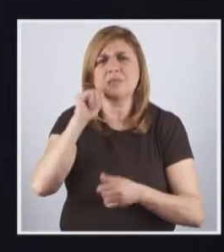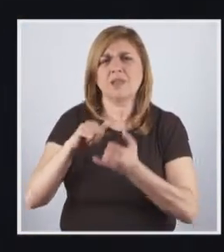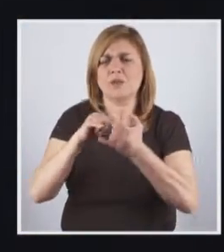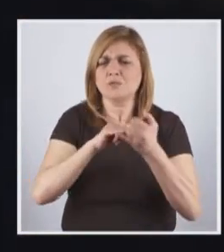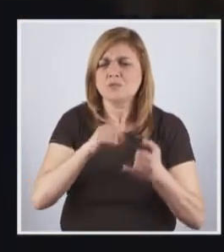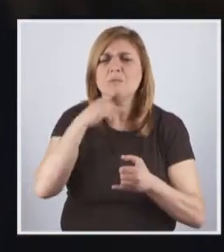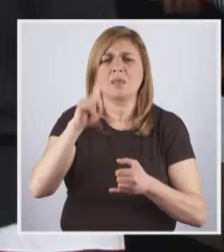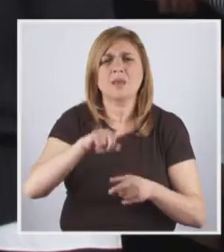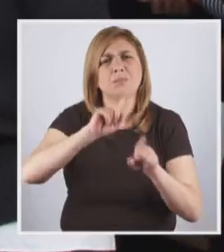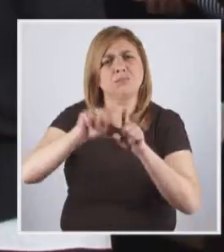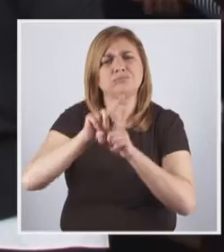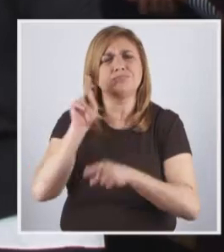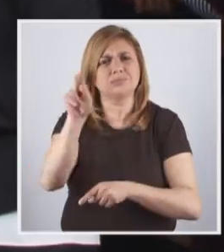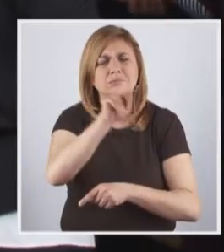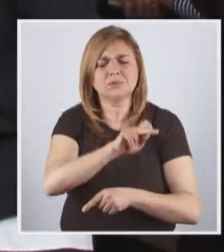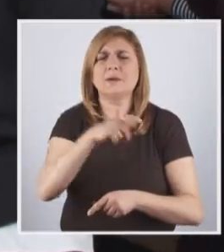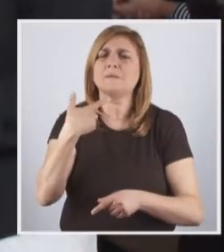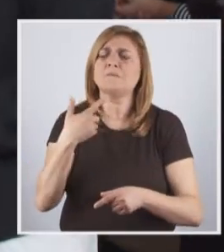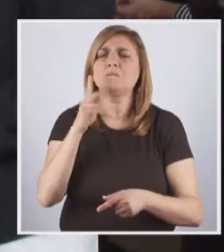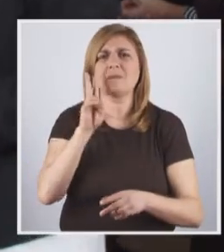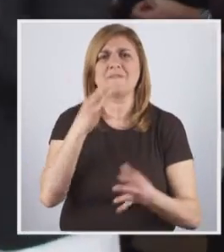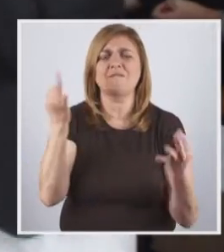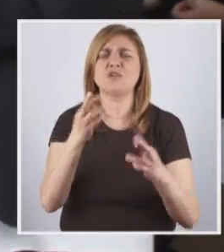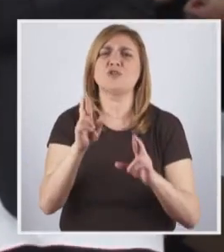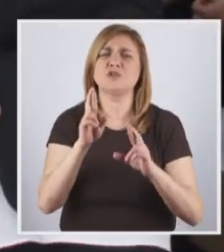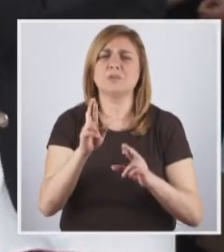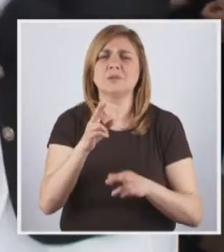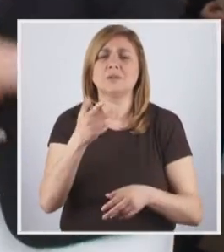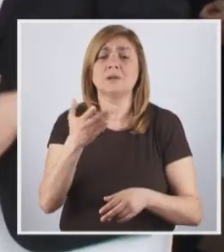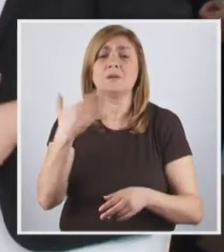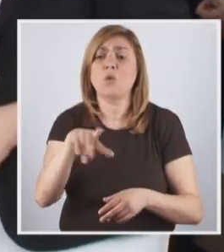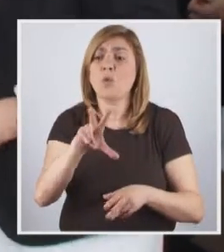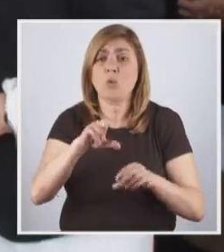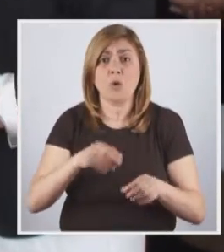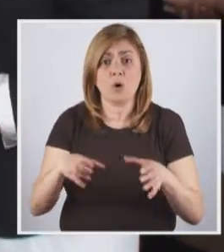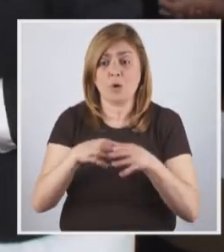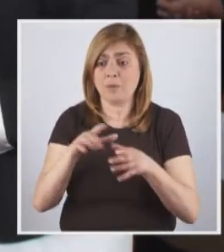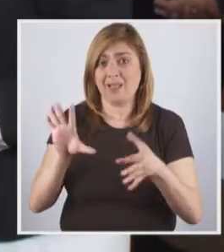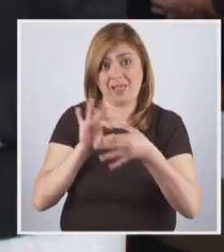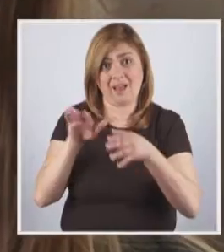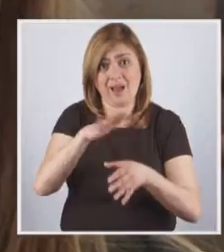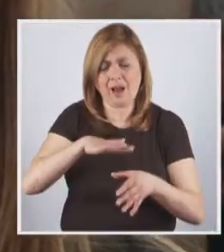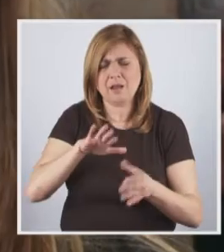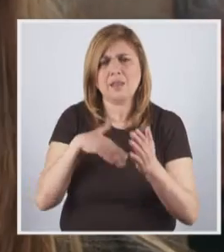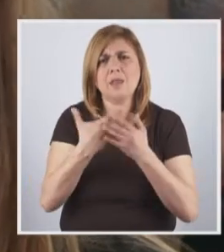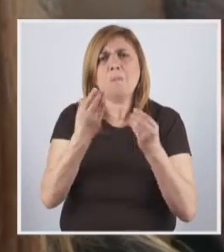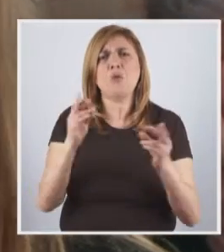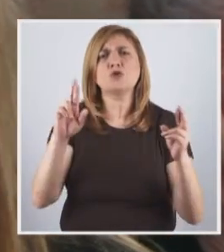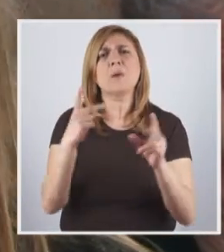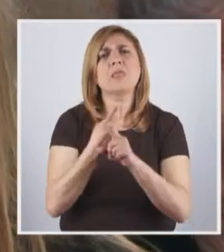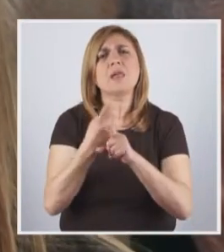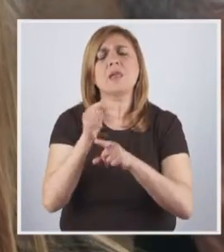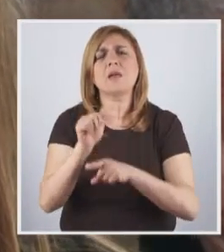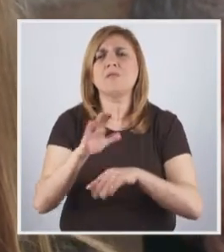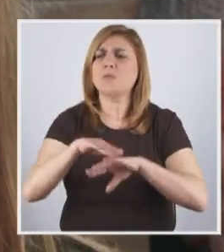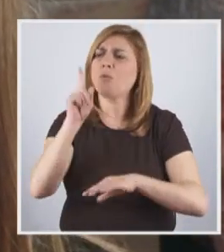presenças a eventos, é notório um clima de esperança e possivelmente nunca a comunidade ligada a esta área criou tantas expectativas